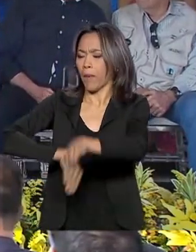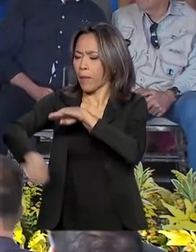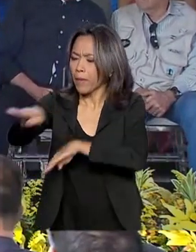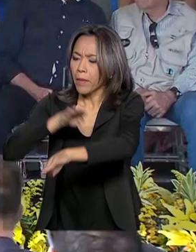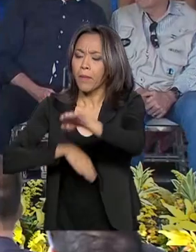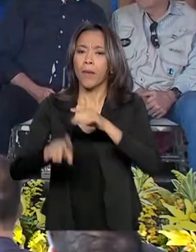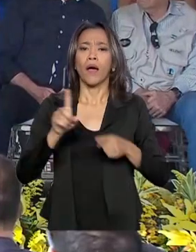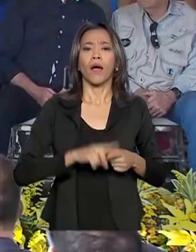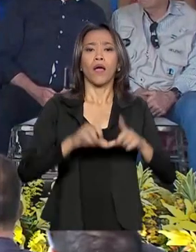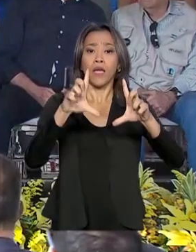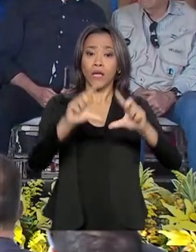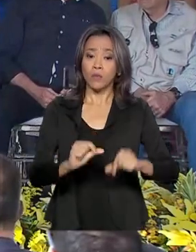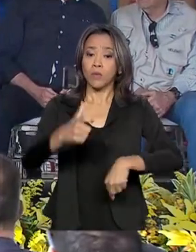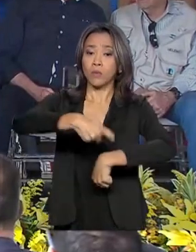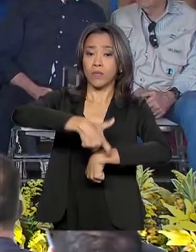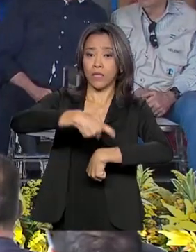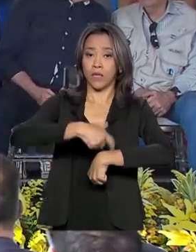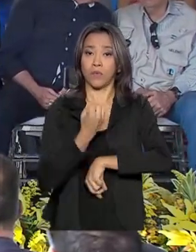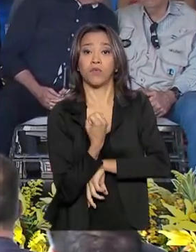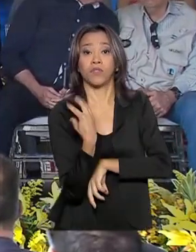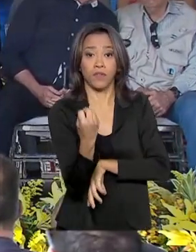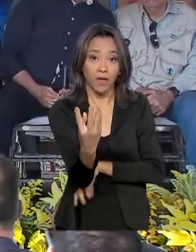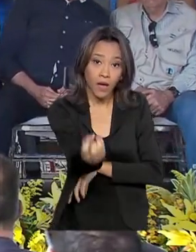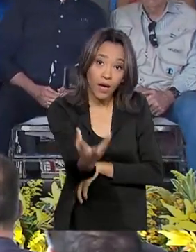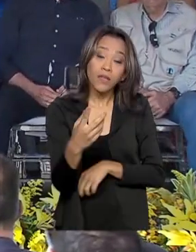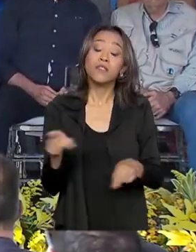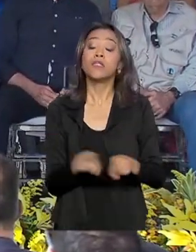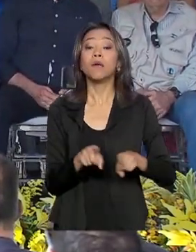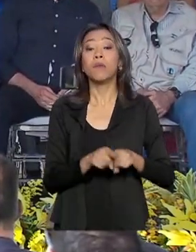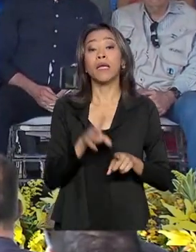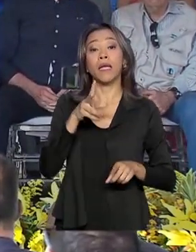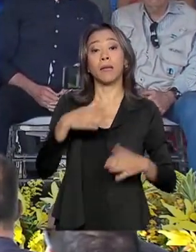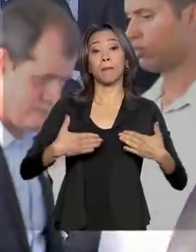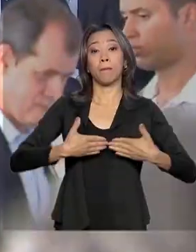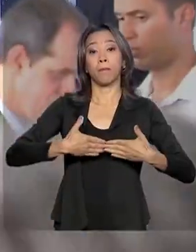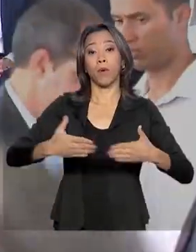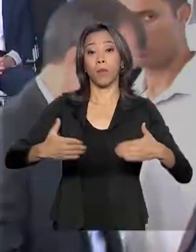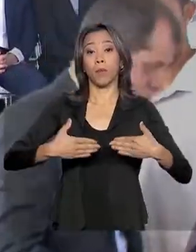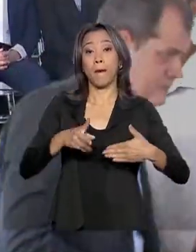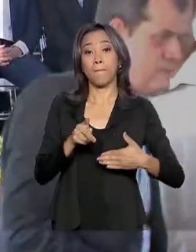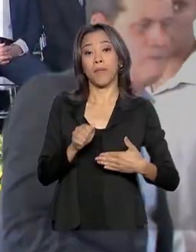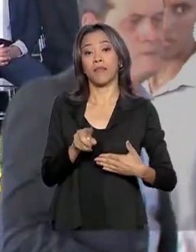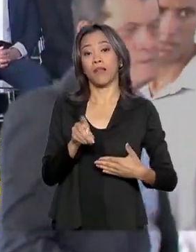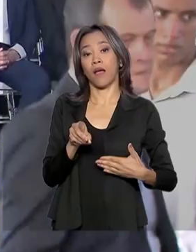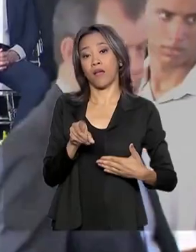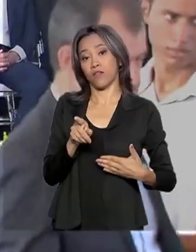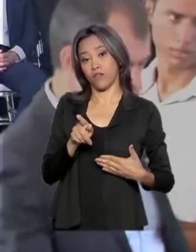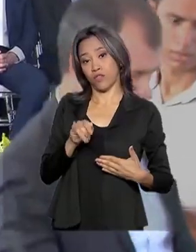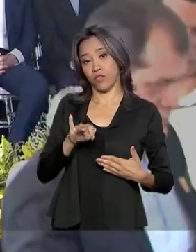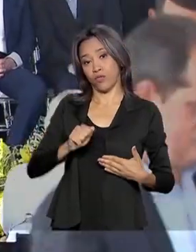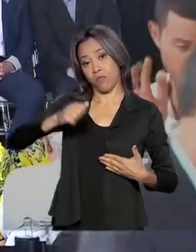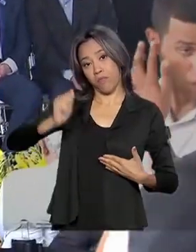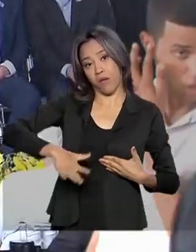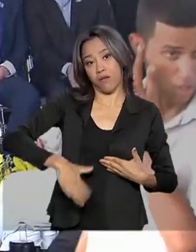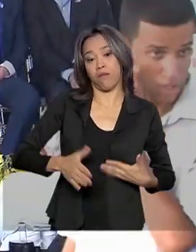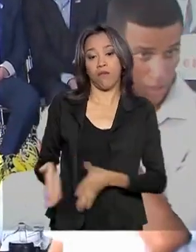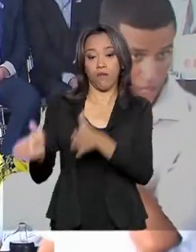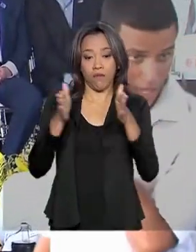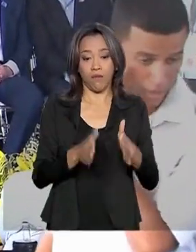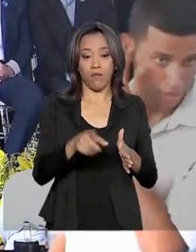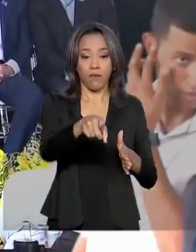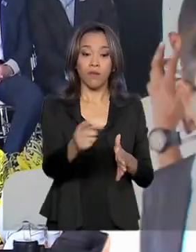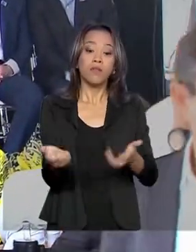diminuição do tempo de viagem e mais, com o pedágio mais barato. No segundo semestre, a inauguração da via expressa